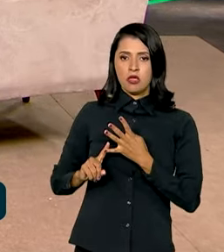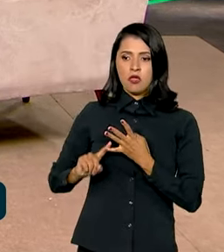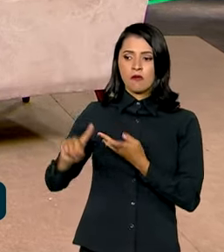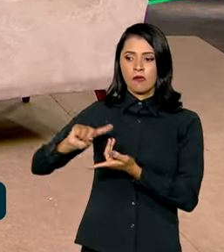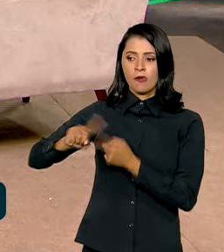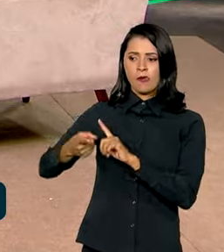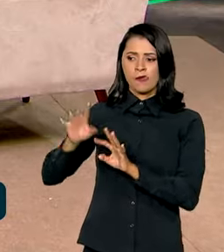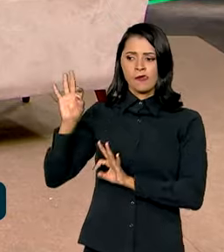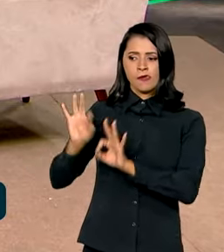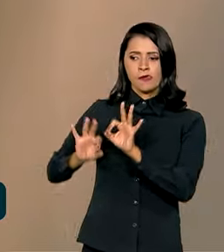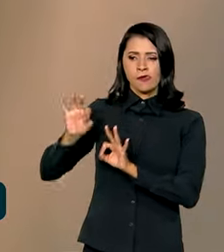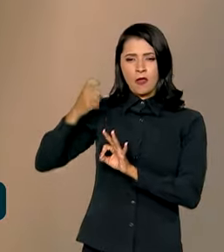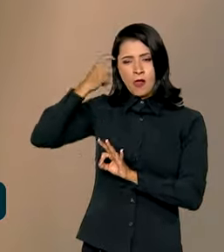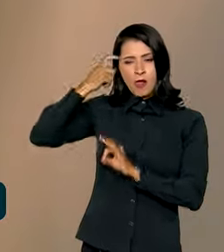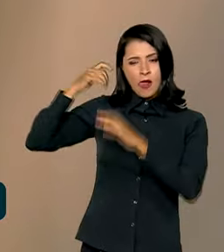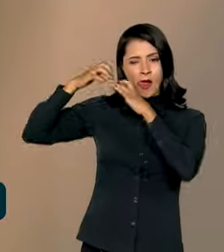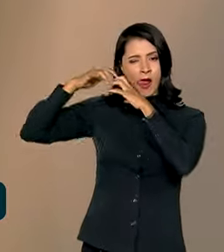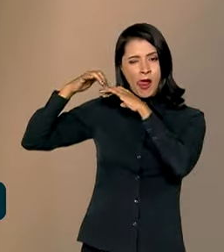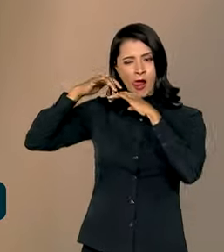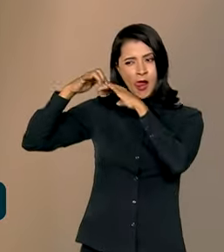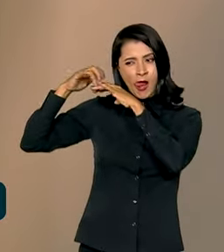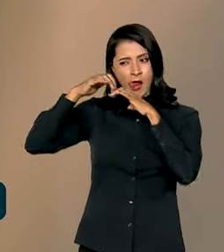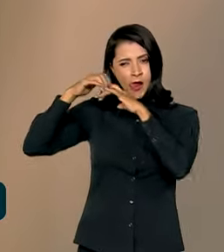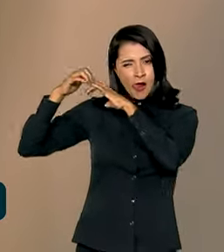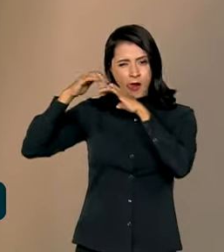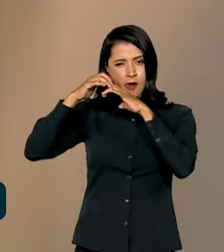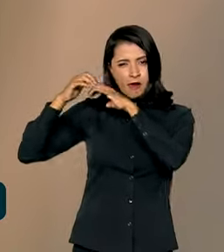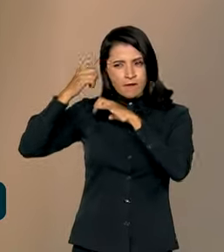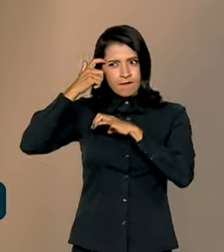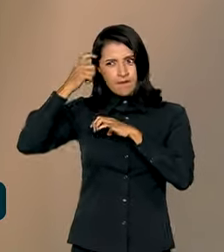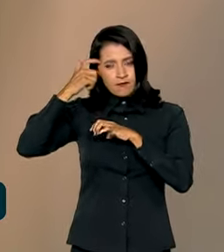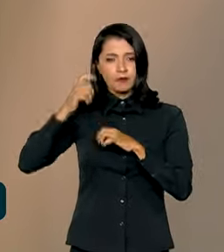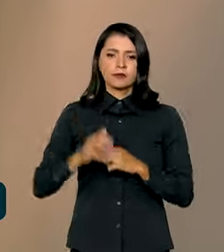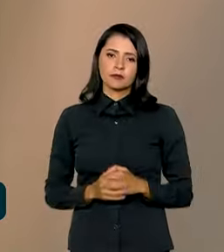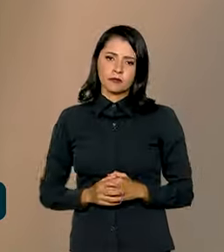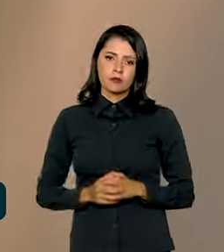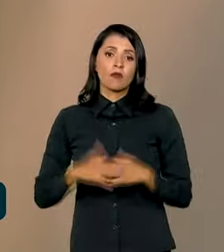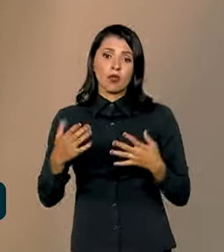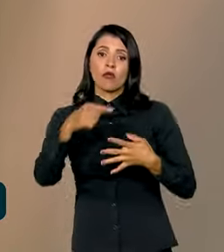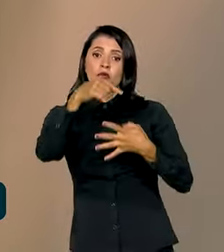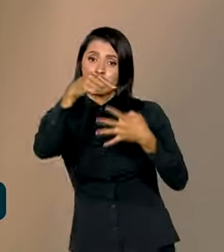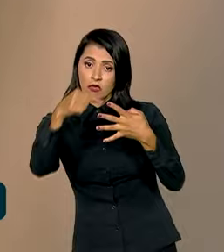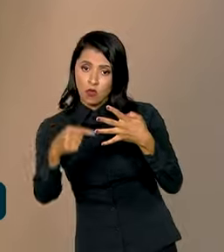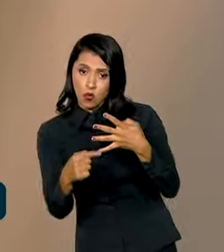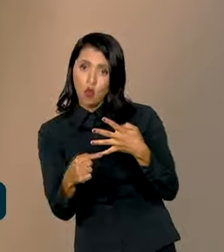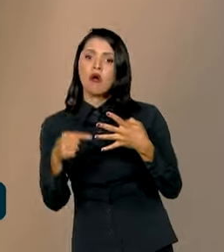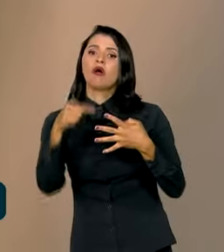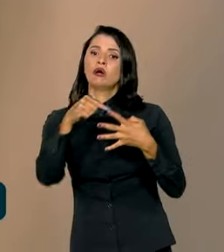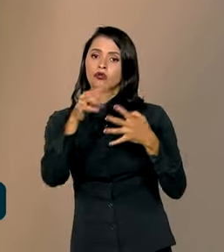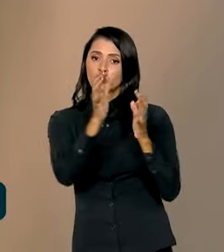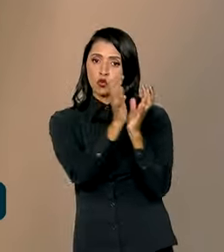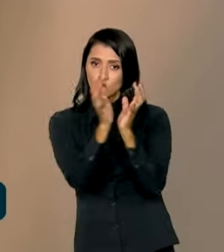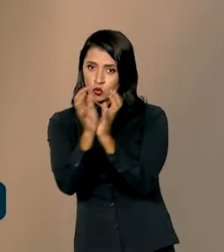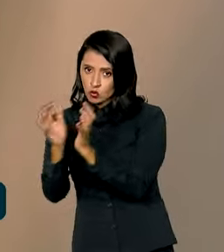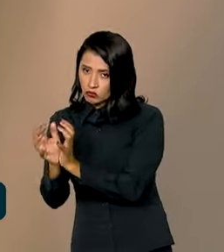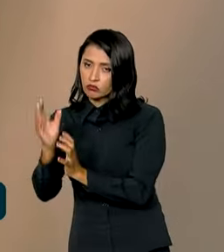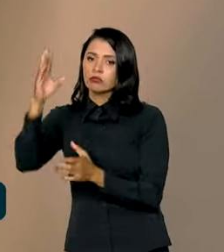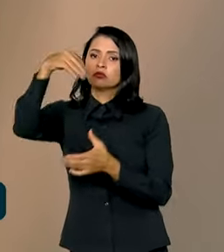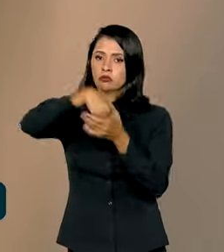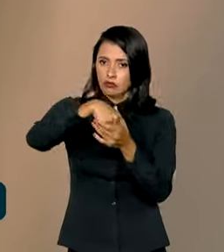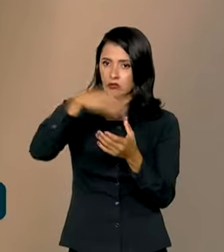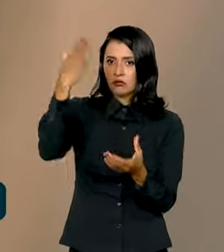arquitetaram, os autores intelectuais, como se diz. Então, essas quatro dimensões fazem parte do inquérito.